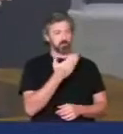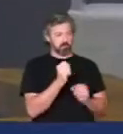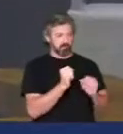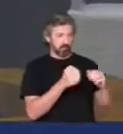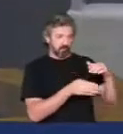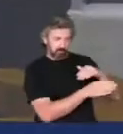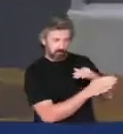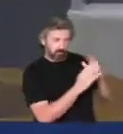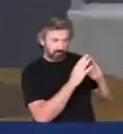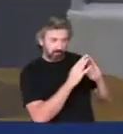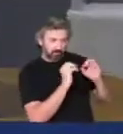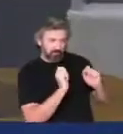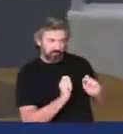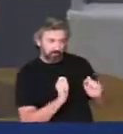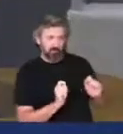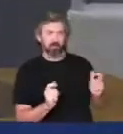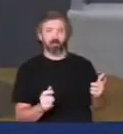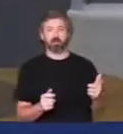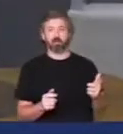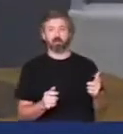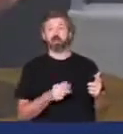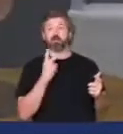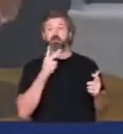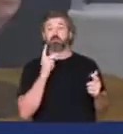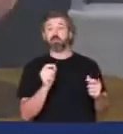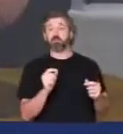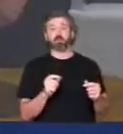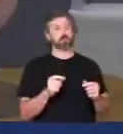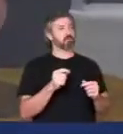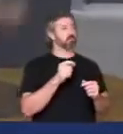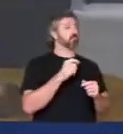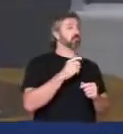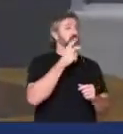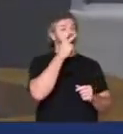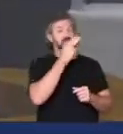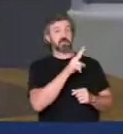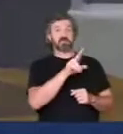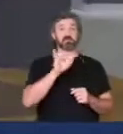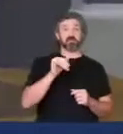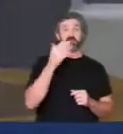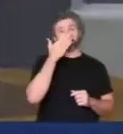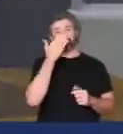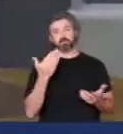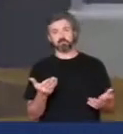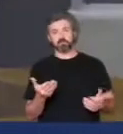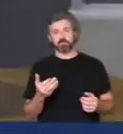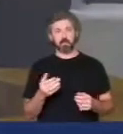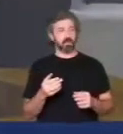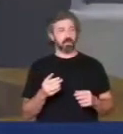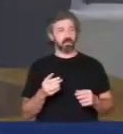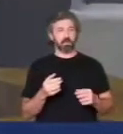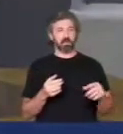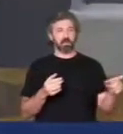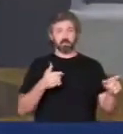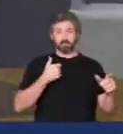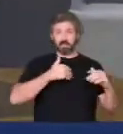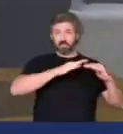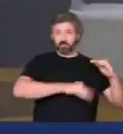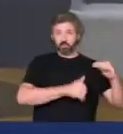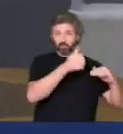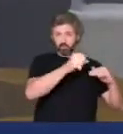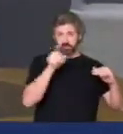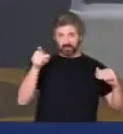pede para entrar na casa das garotas e ele diz que parecia que estavam iam fazer programa e ele não toma nenhuma providência